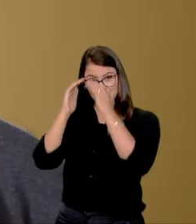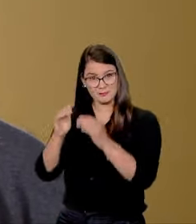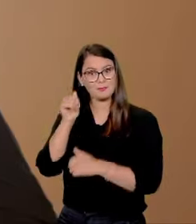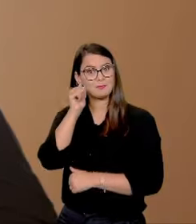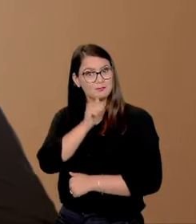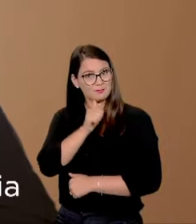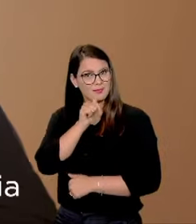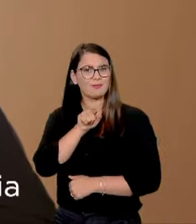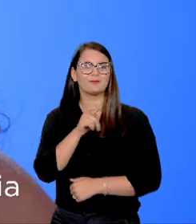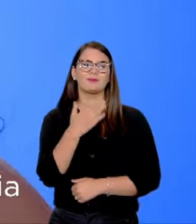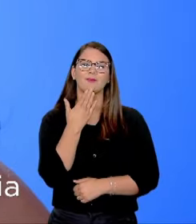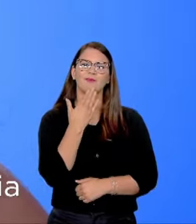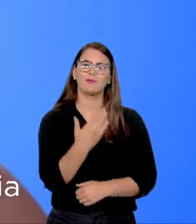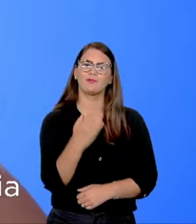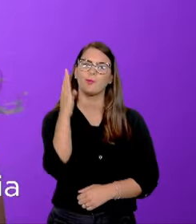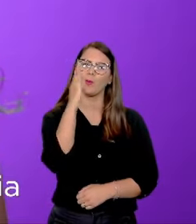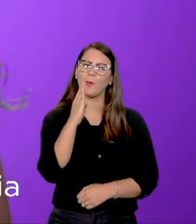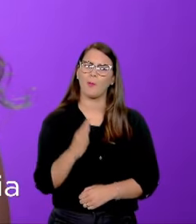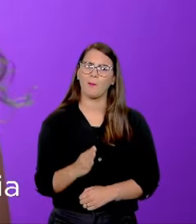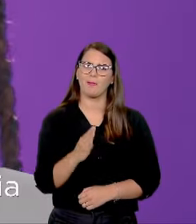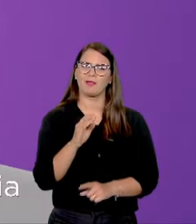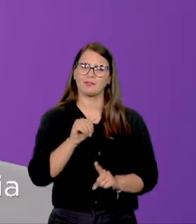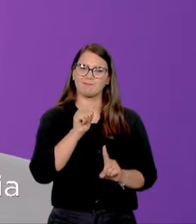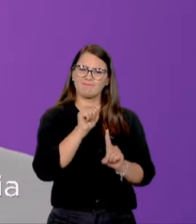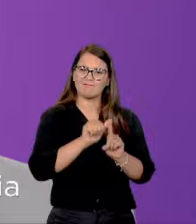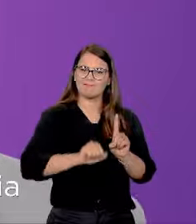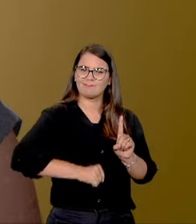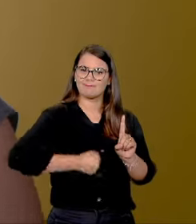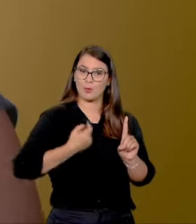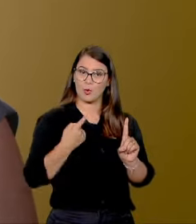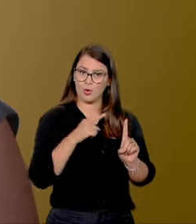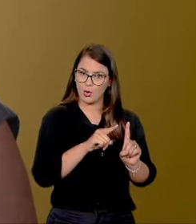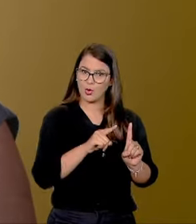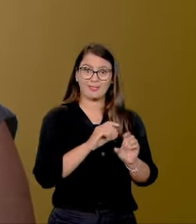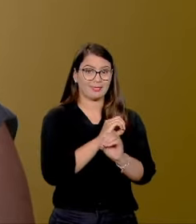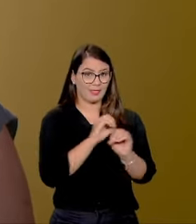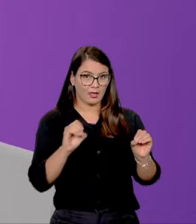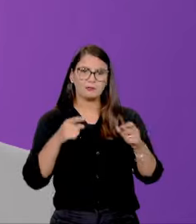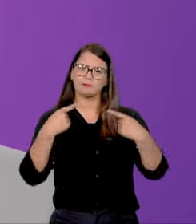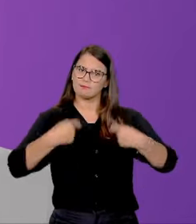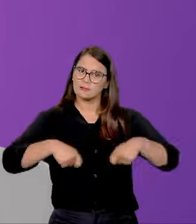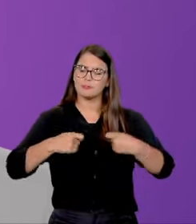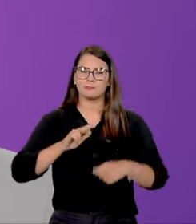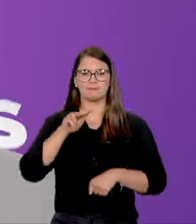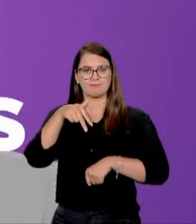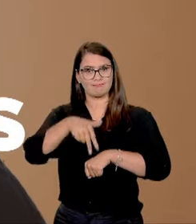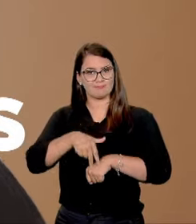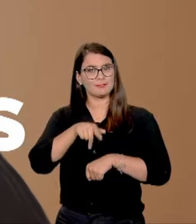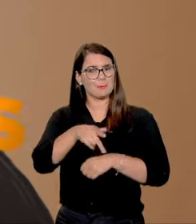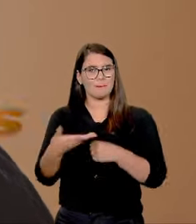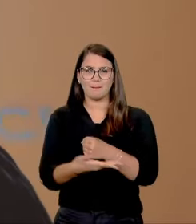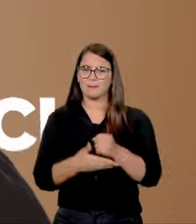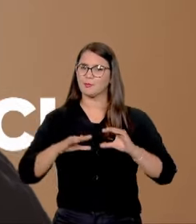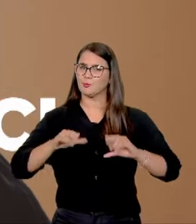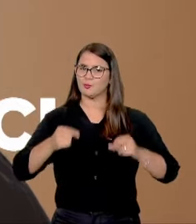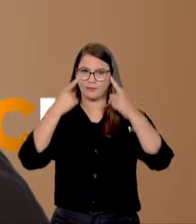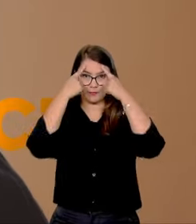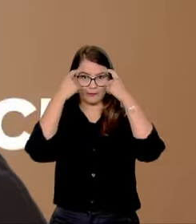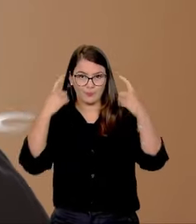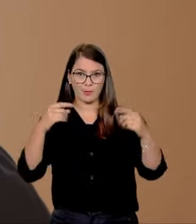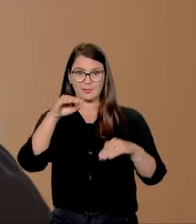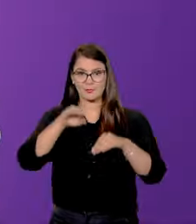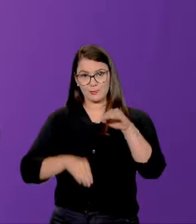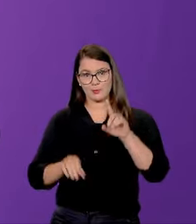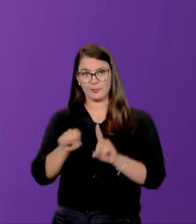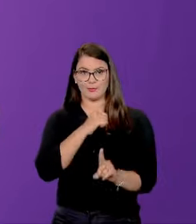respeite as mulheres, você está a favor de um Brasil sem misoginia e deve se posicionar. A misoginia é a raiz de todas as formas